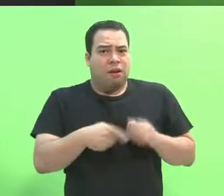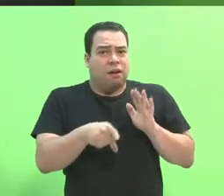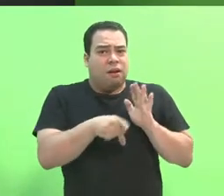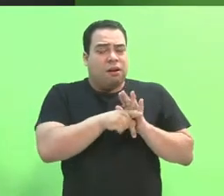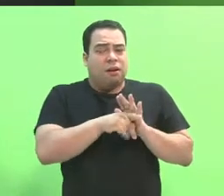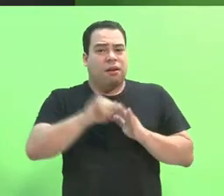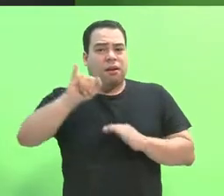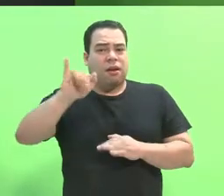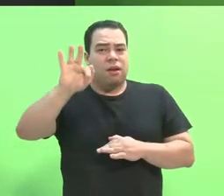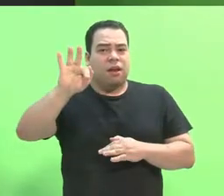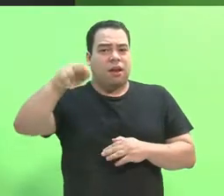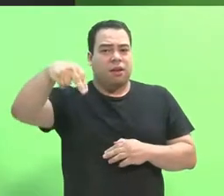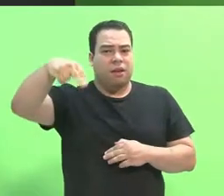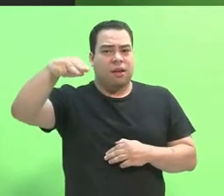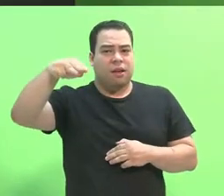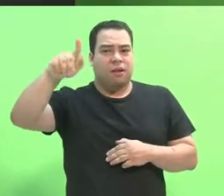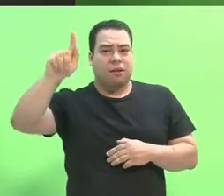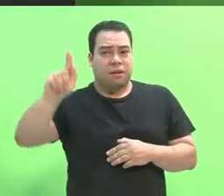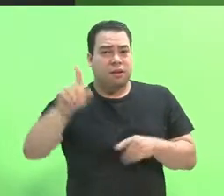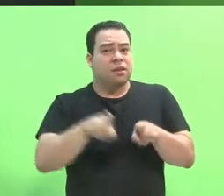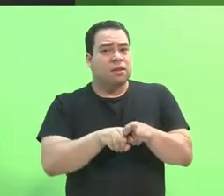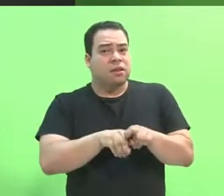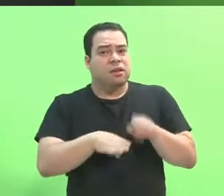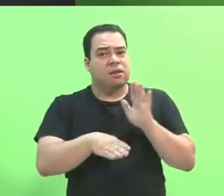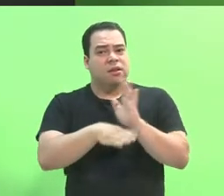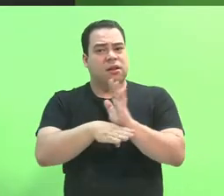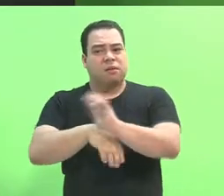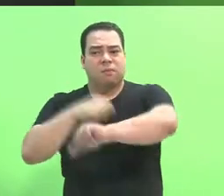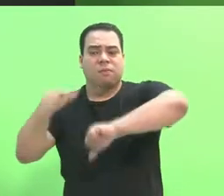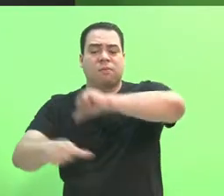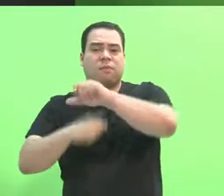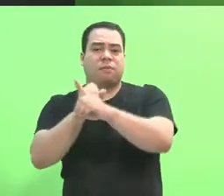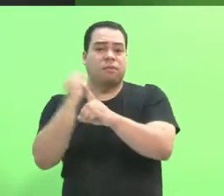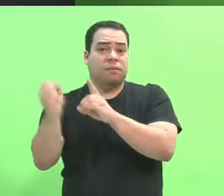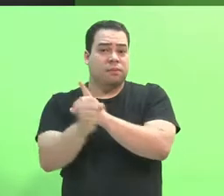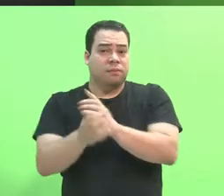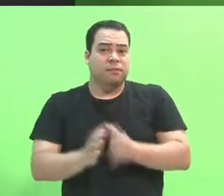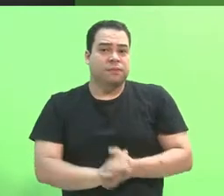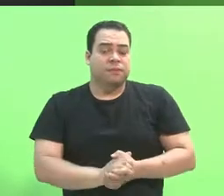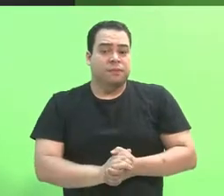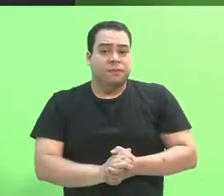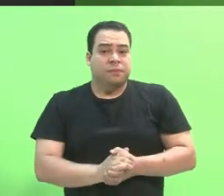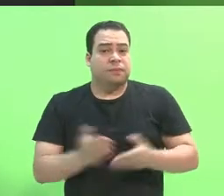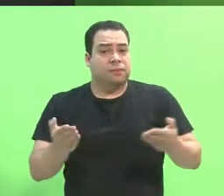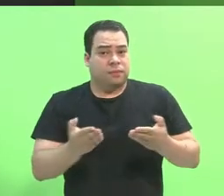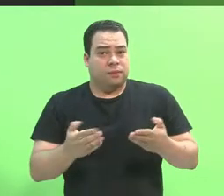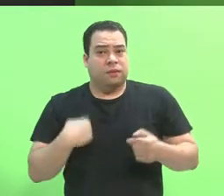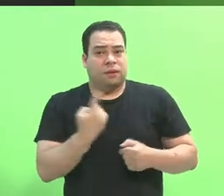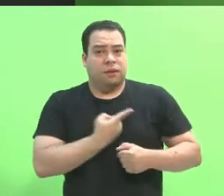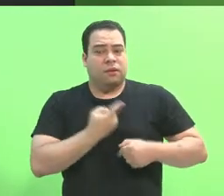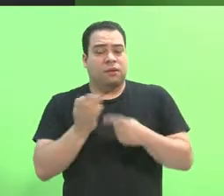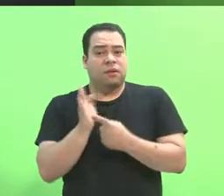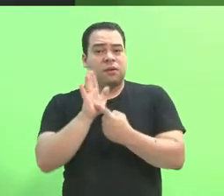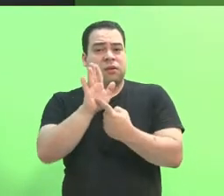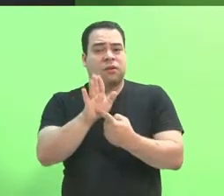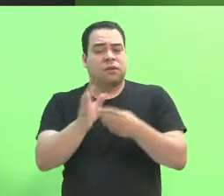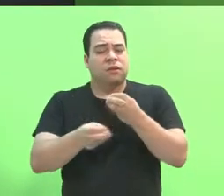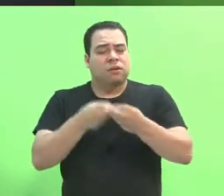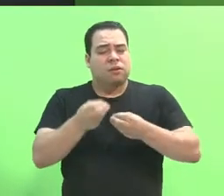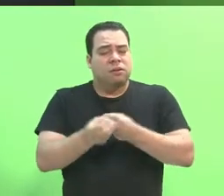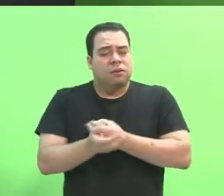instituição e poder contribuir para a transformação. Neste módulo, iremos apresentar os aspectos